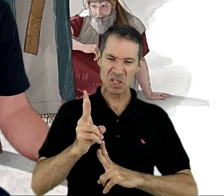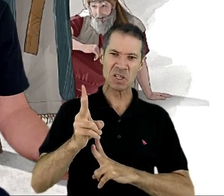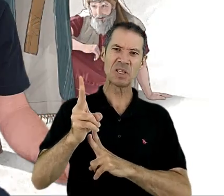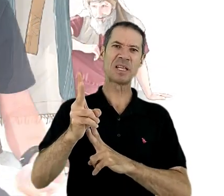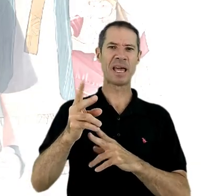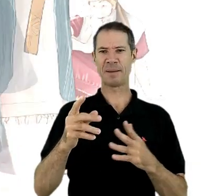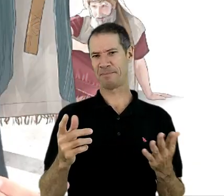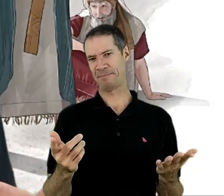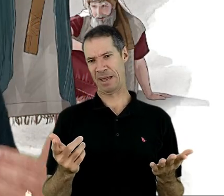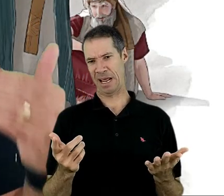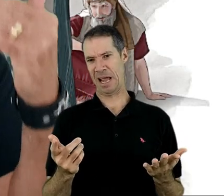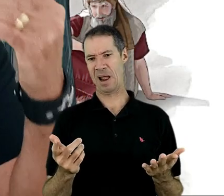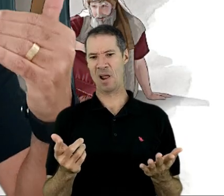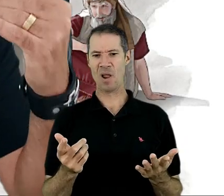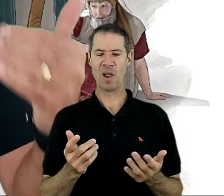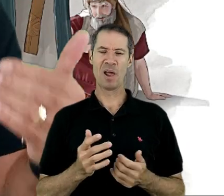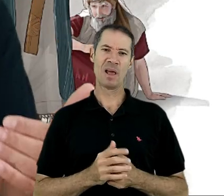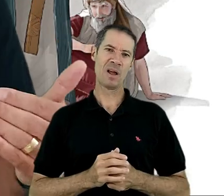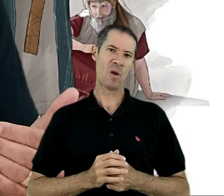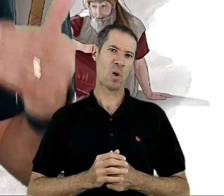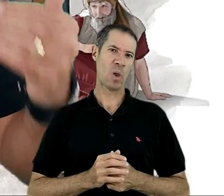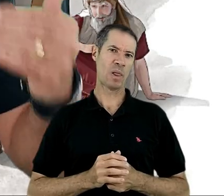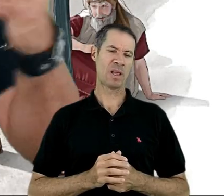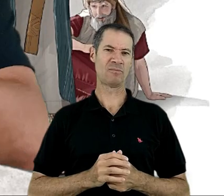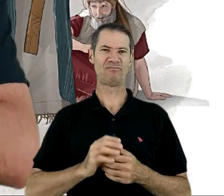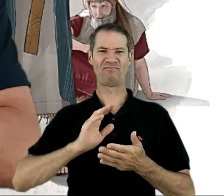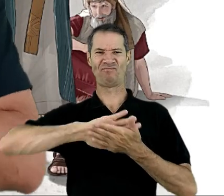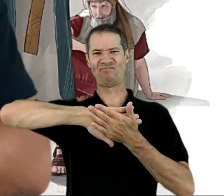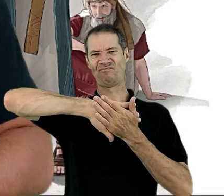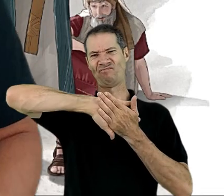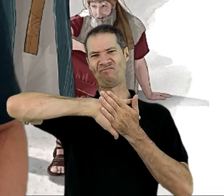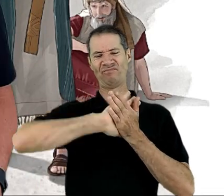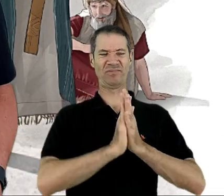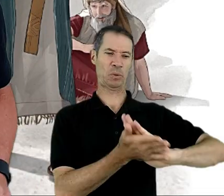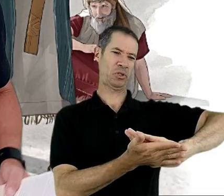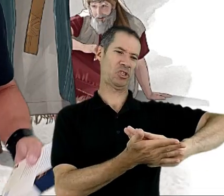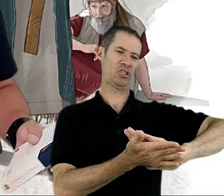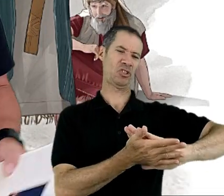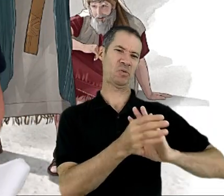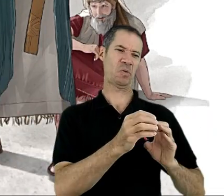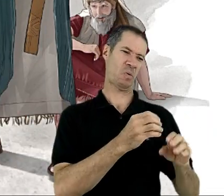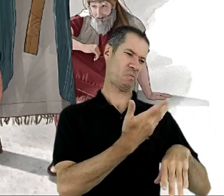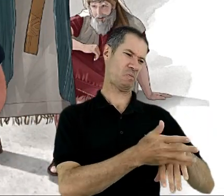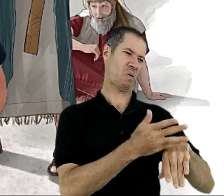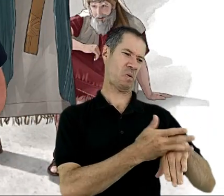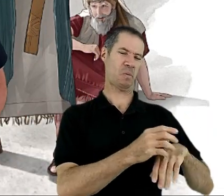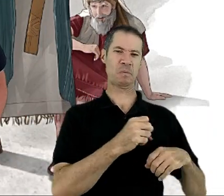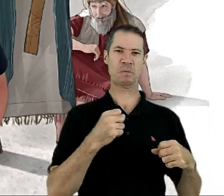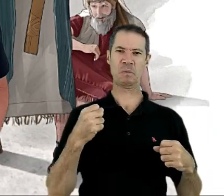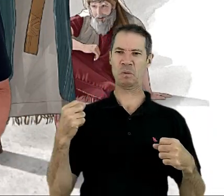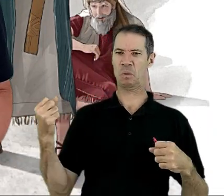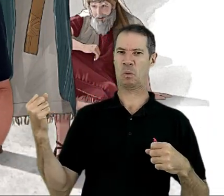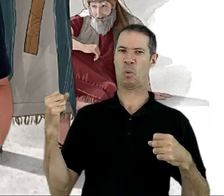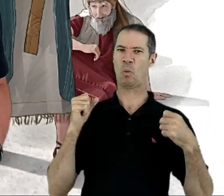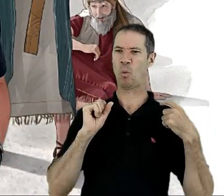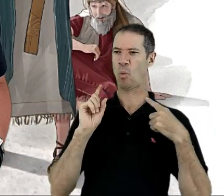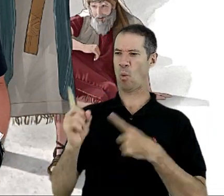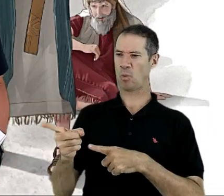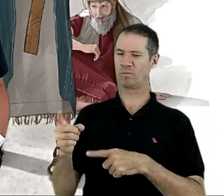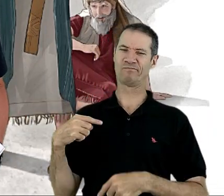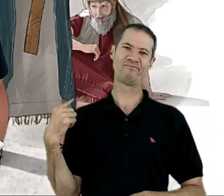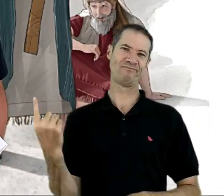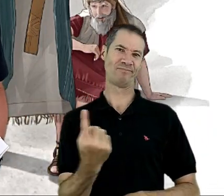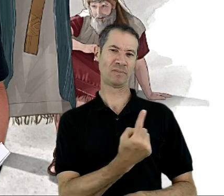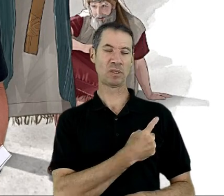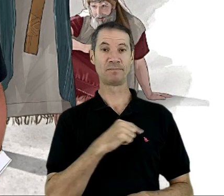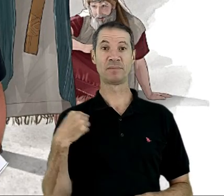sempre terá uma luta inútil contra Deus. Um dos propósitos do livro também é mostrar que nossa